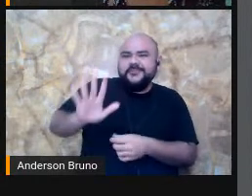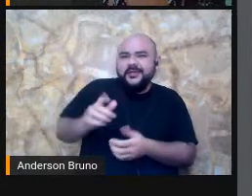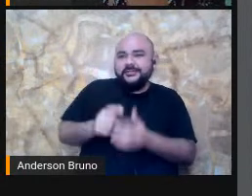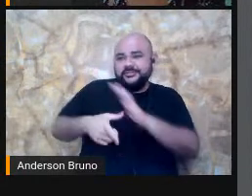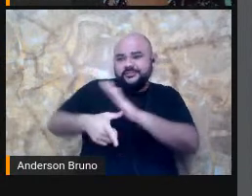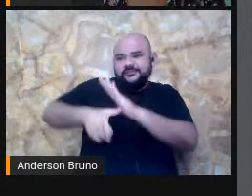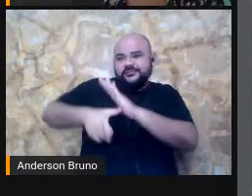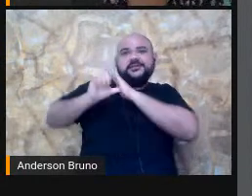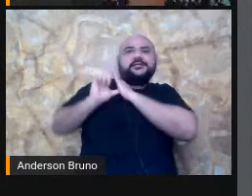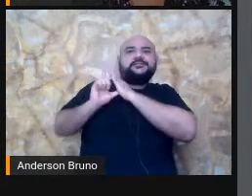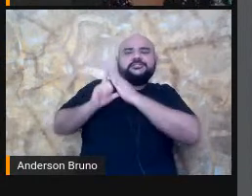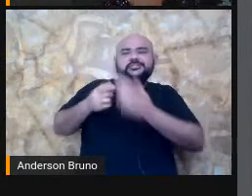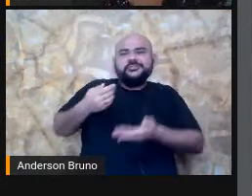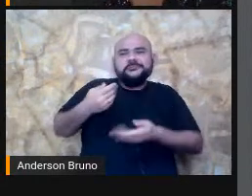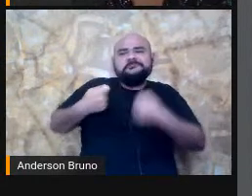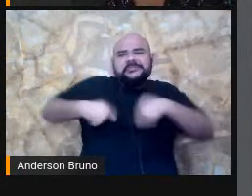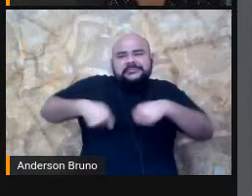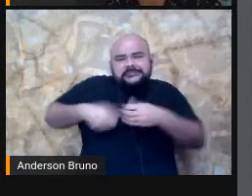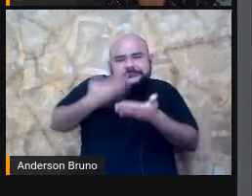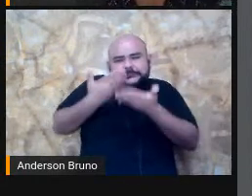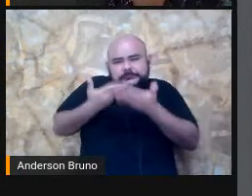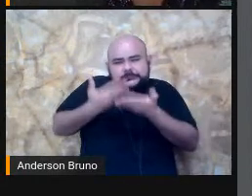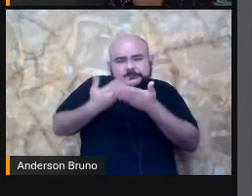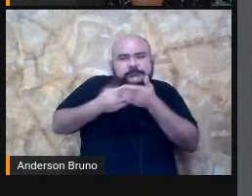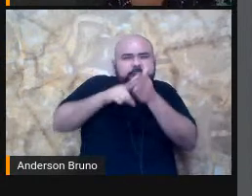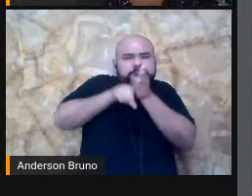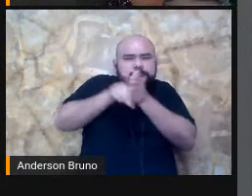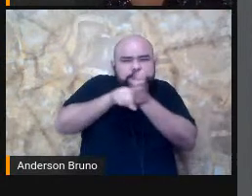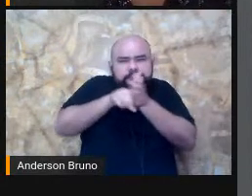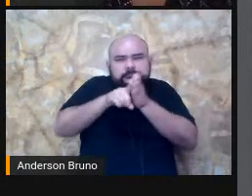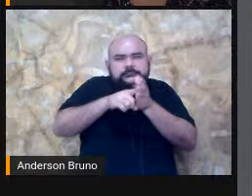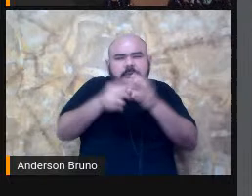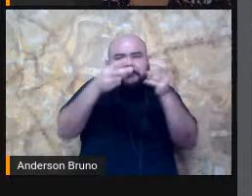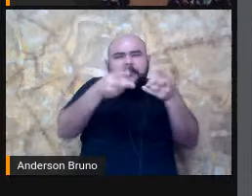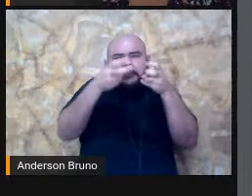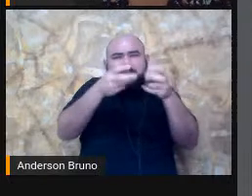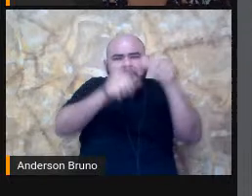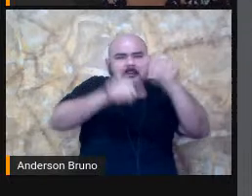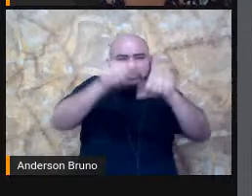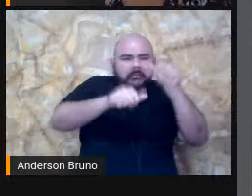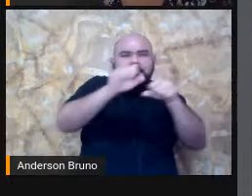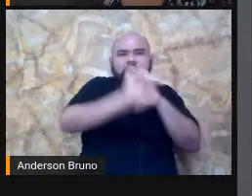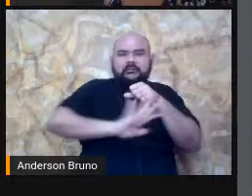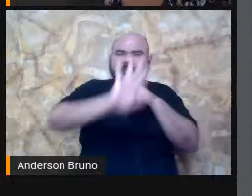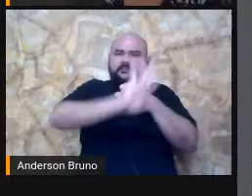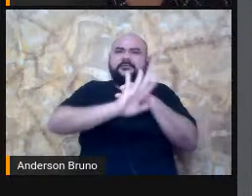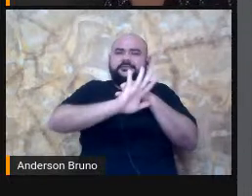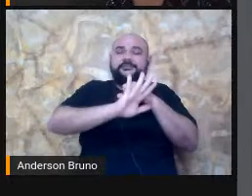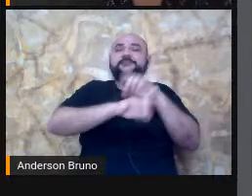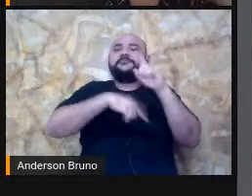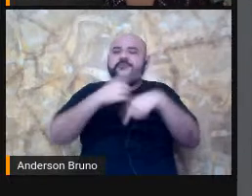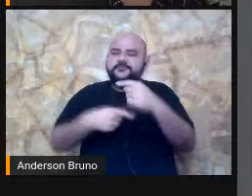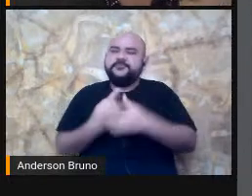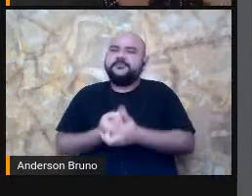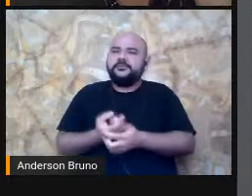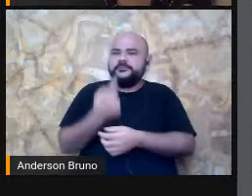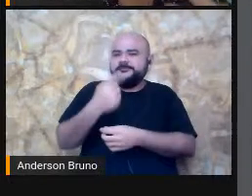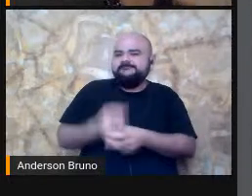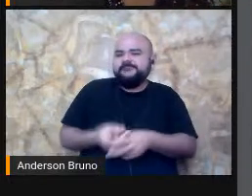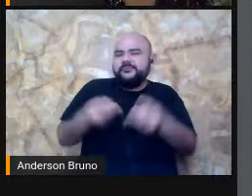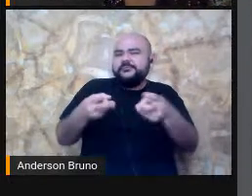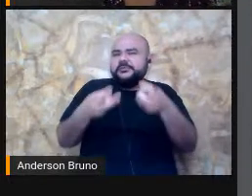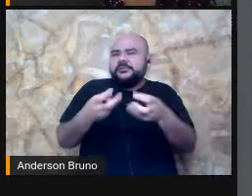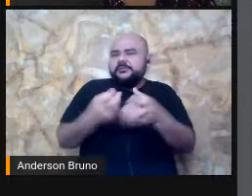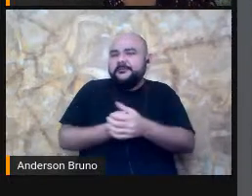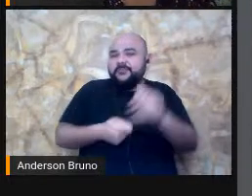De serem Colocadas A partir Daí Eu determino Qual categoria Que eu vou começar Né? As categorias